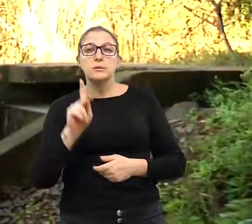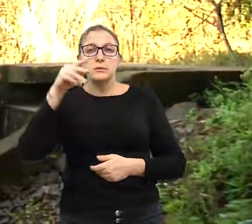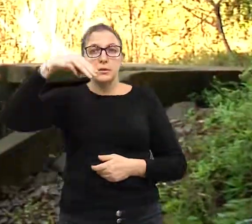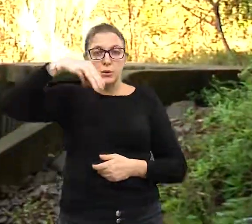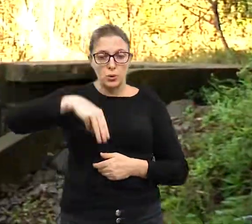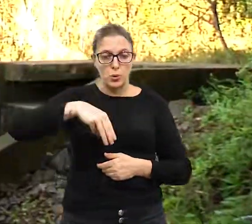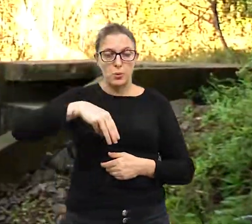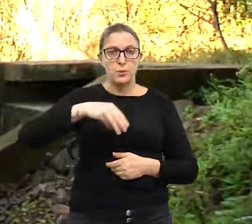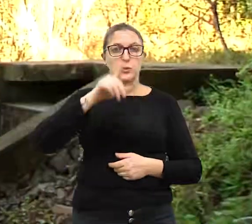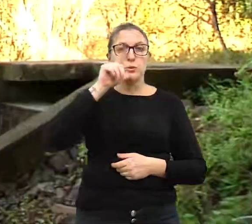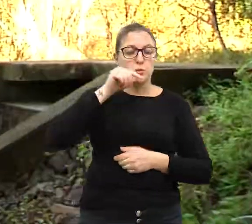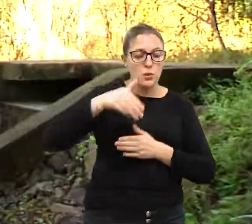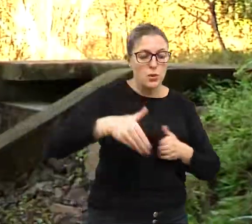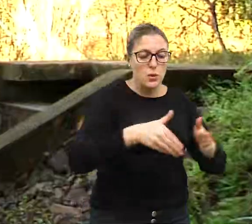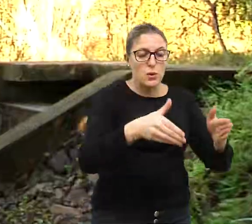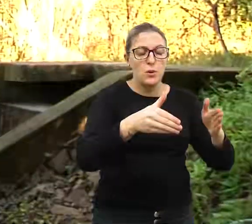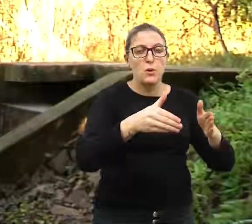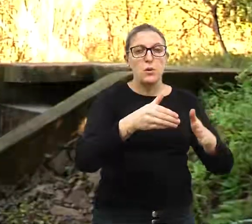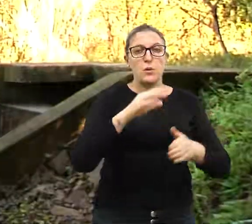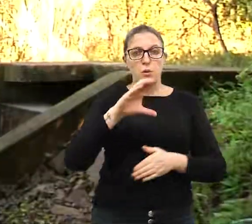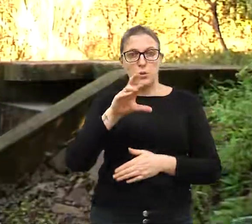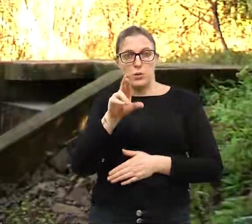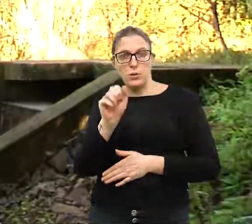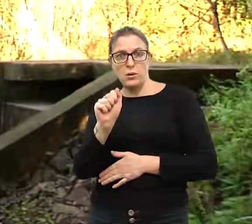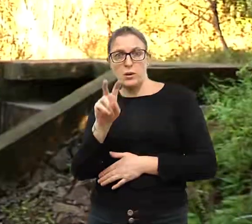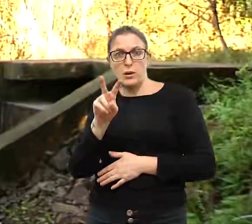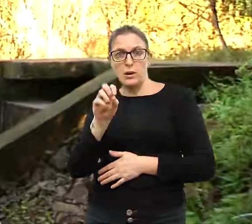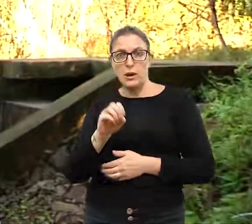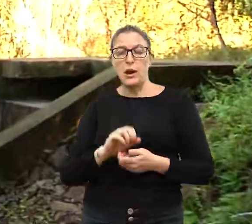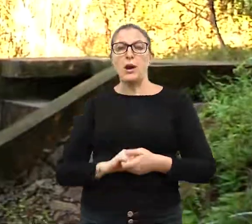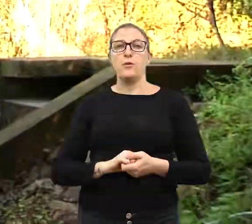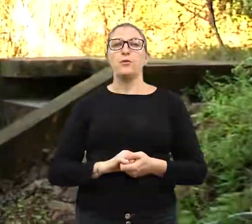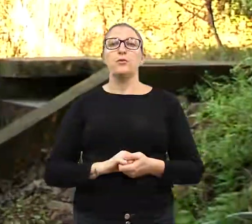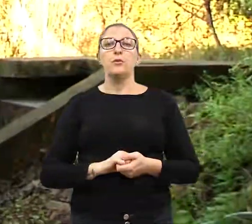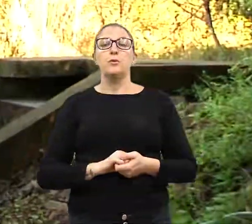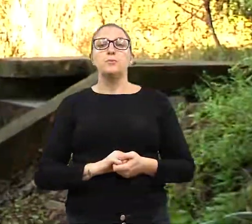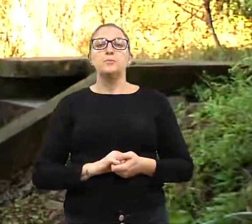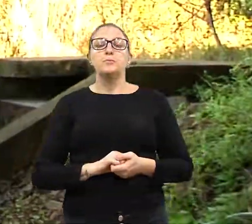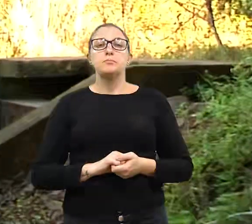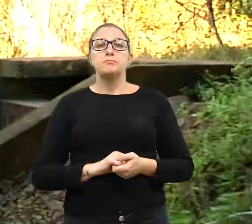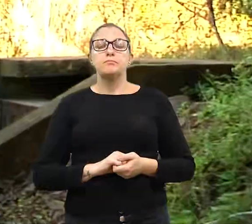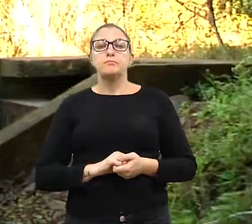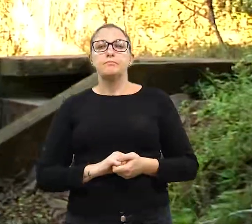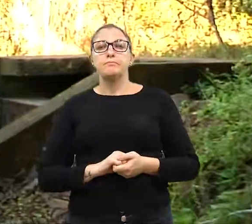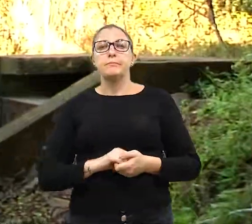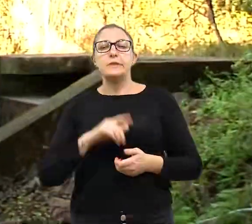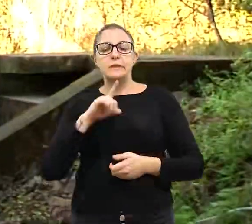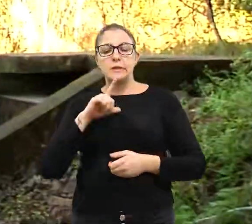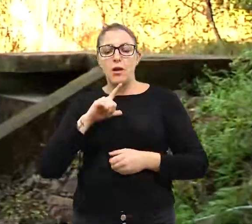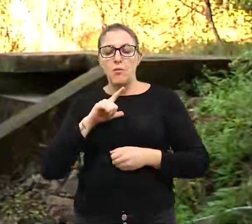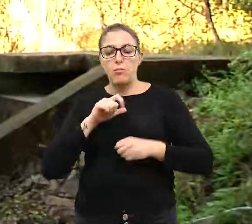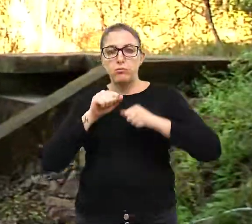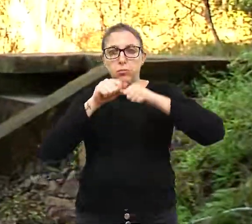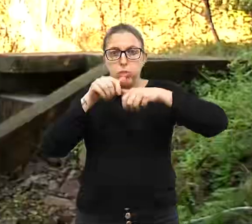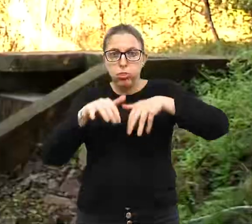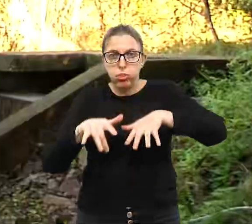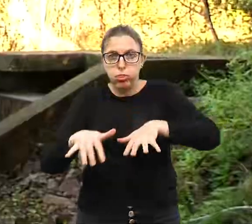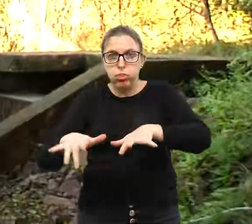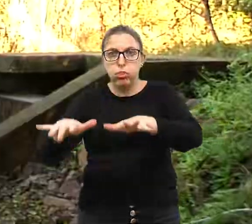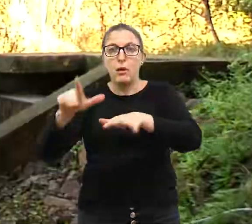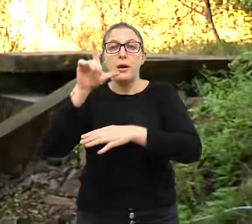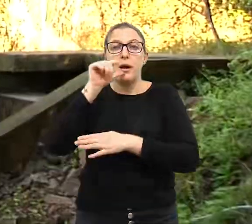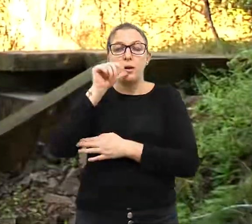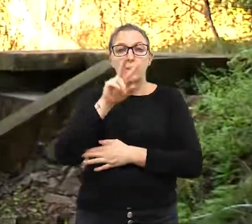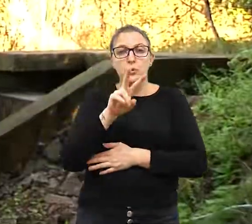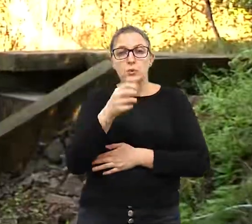sendo que são 6 quilômetros de bombeamento e 10 quilômetros de gravidade. A vazão aproximada é de 260 litros